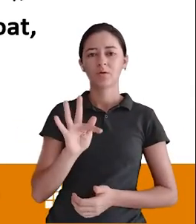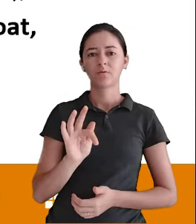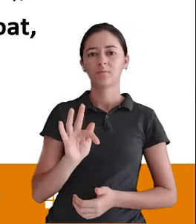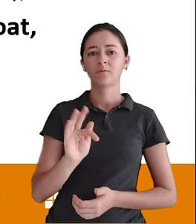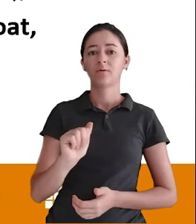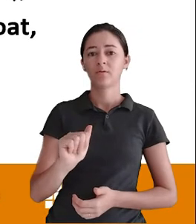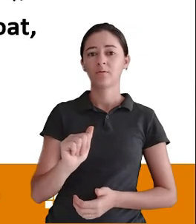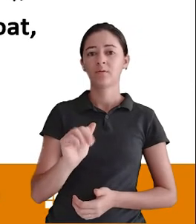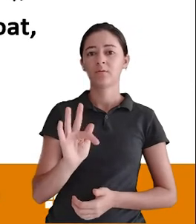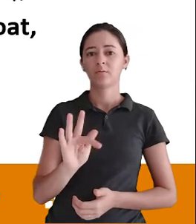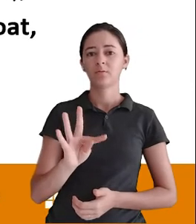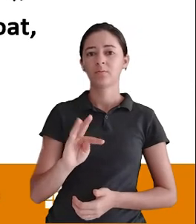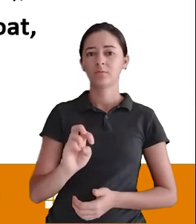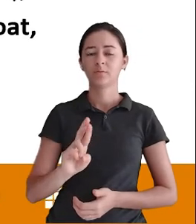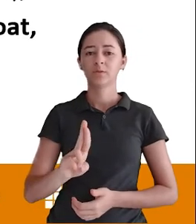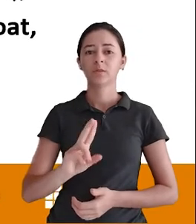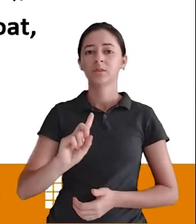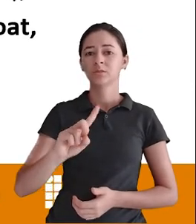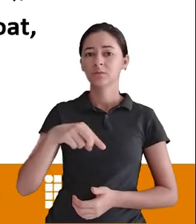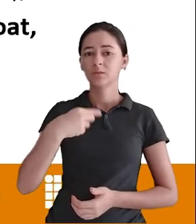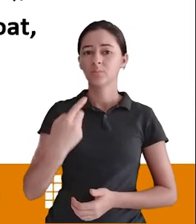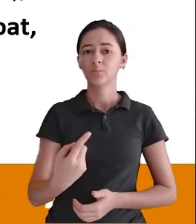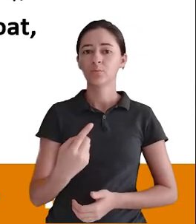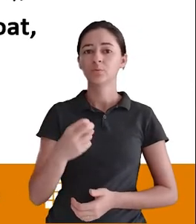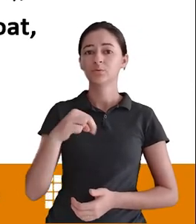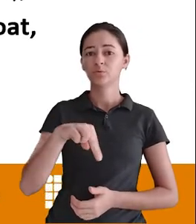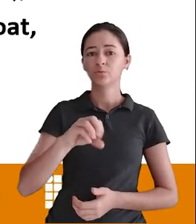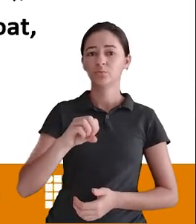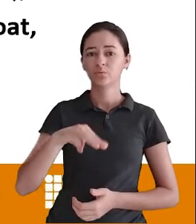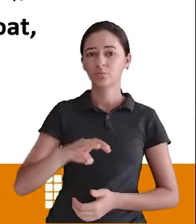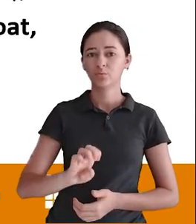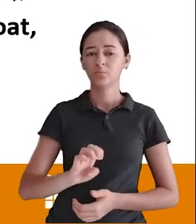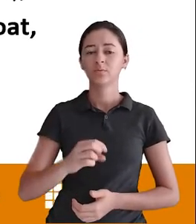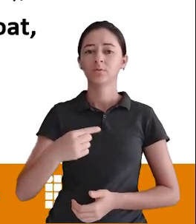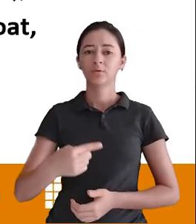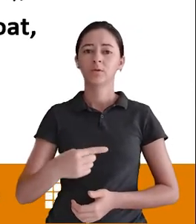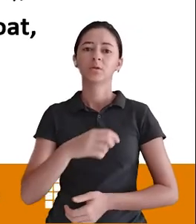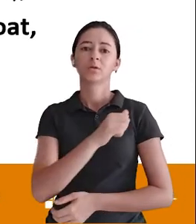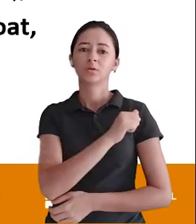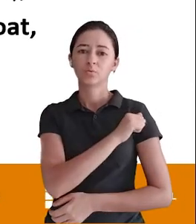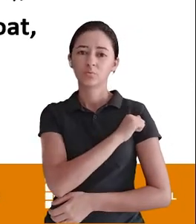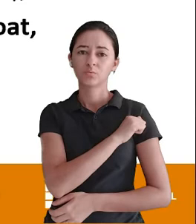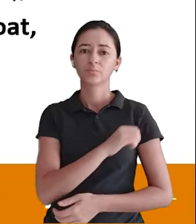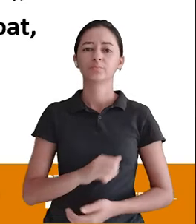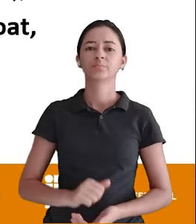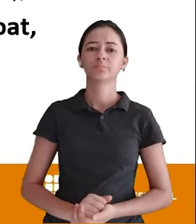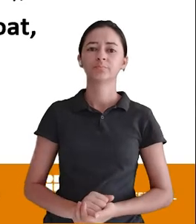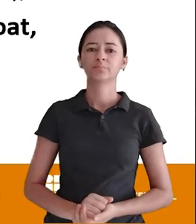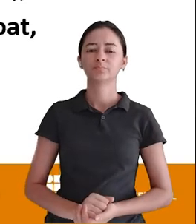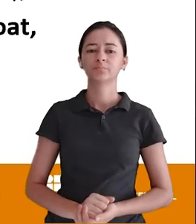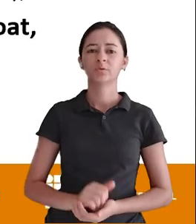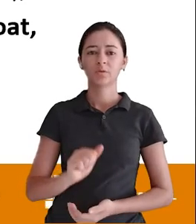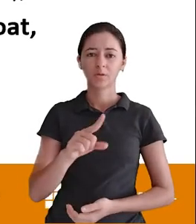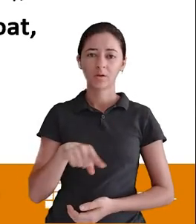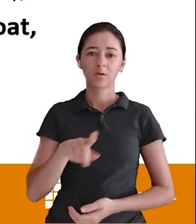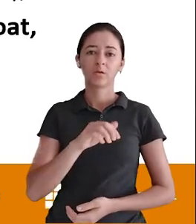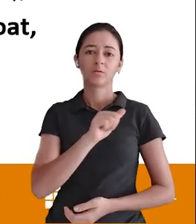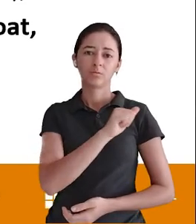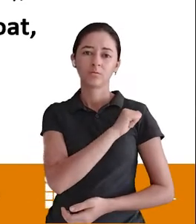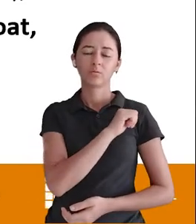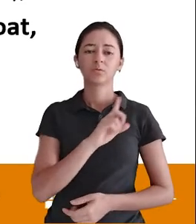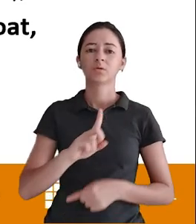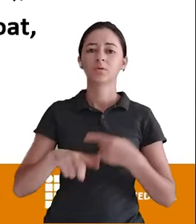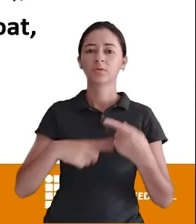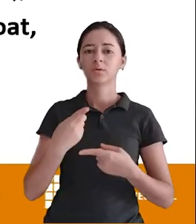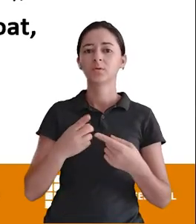Nome Underline aluno Ou seja Depois de nome Underline aluno Então olha só Renda familiar Nesse caso Vai ser inserido aqui Logo